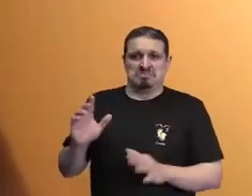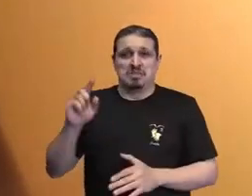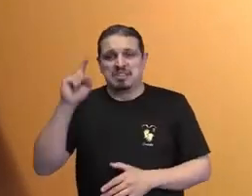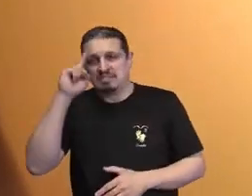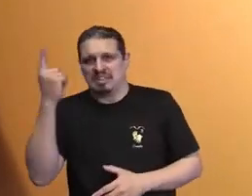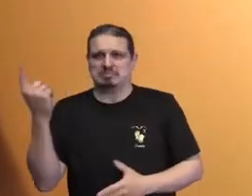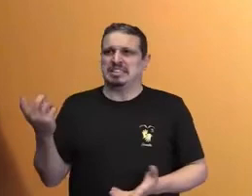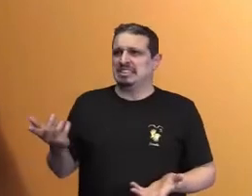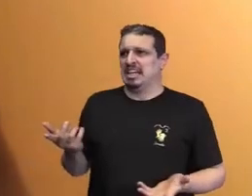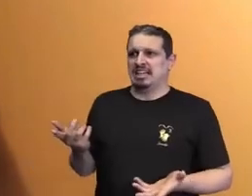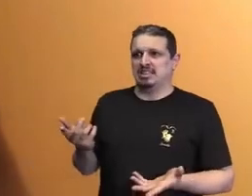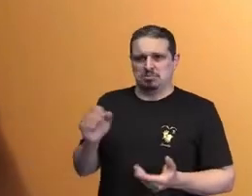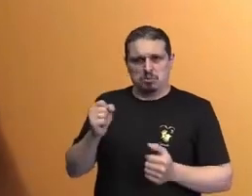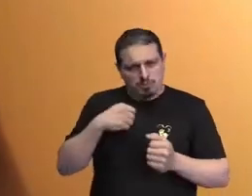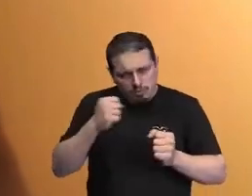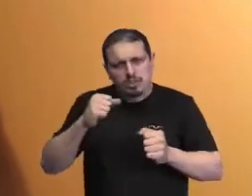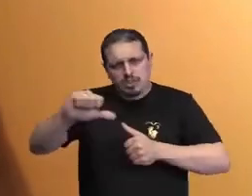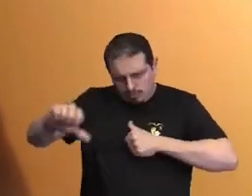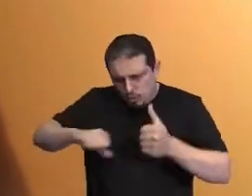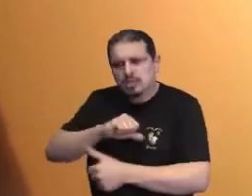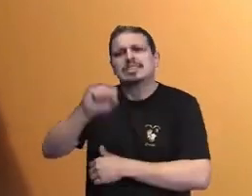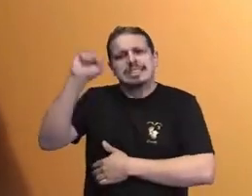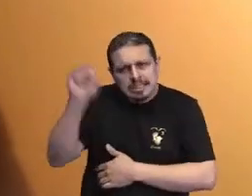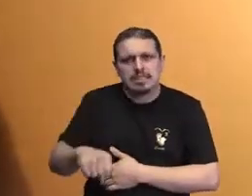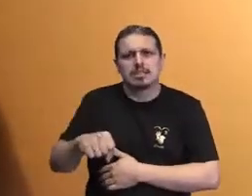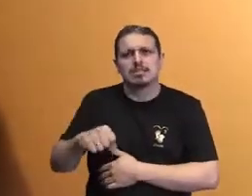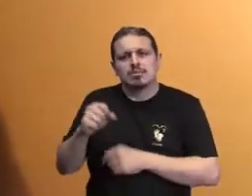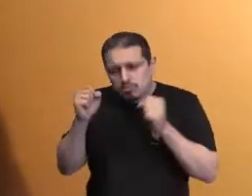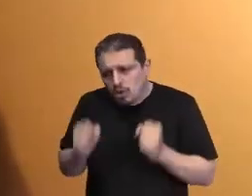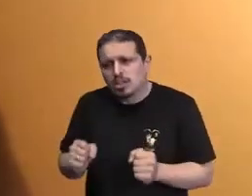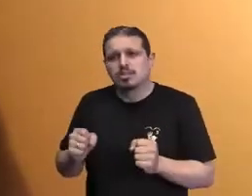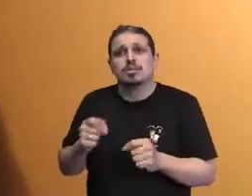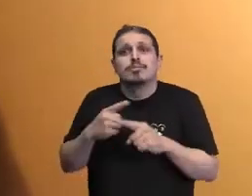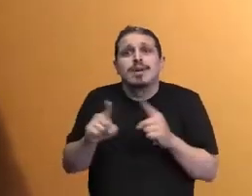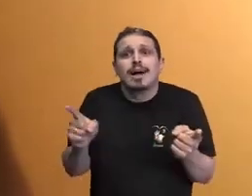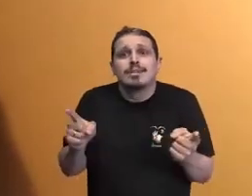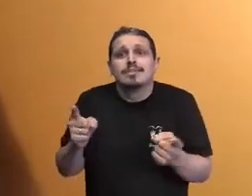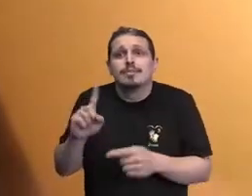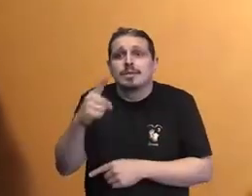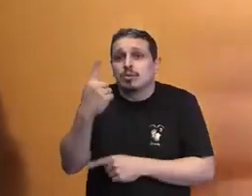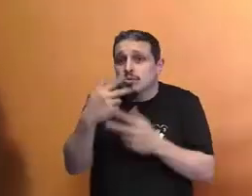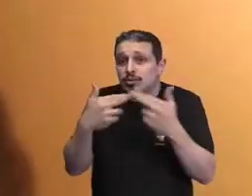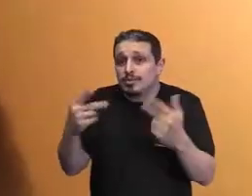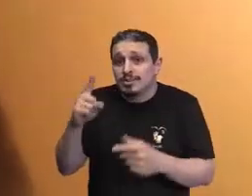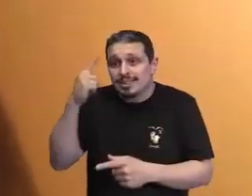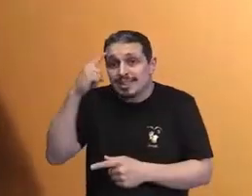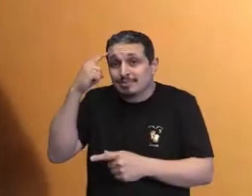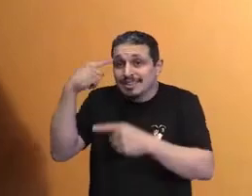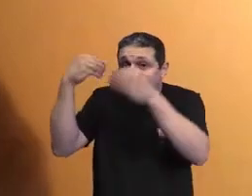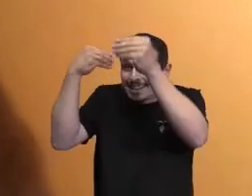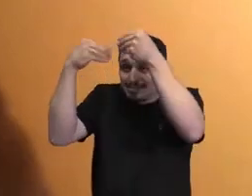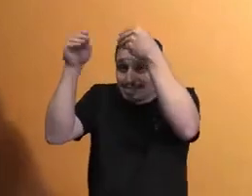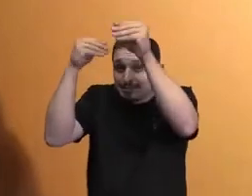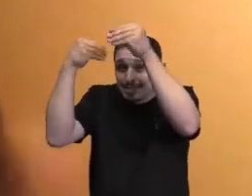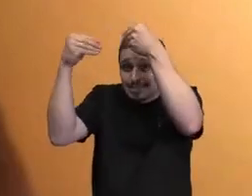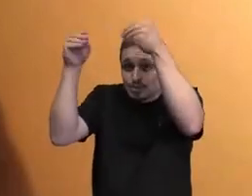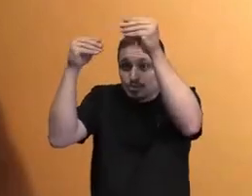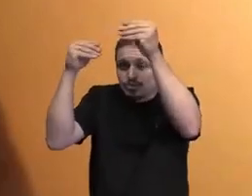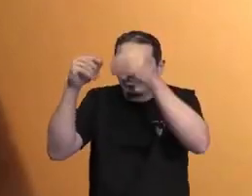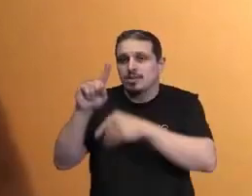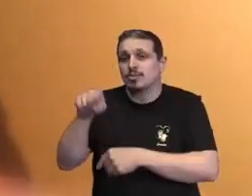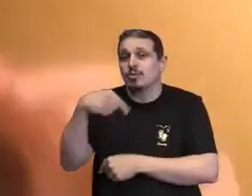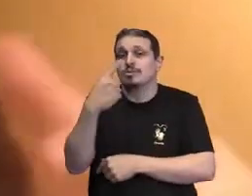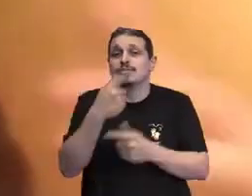altera-se o que é necessário alterar. Uma coisa é ser flexível. Outra coisa é ser volúvel. Uma pessoa